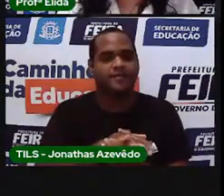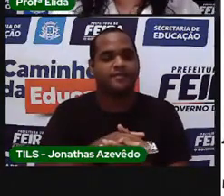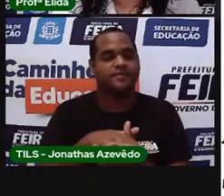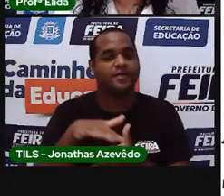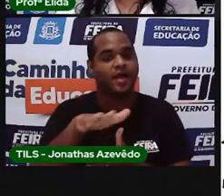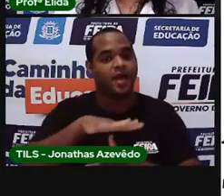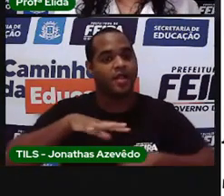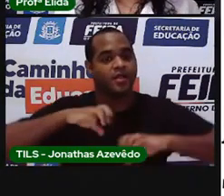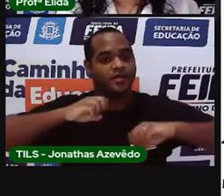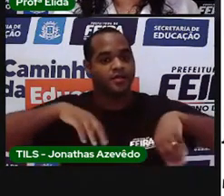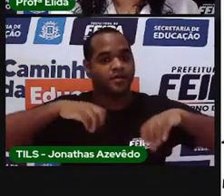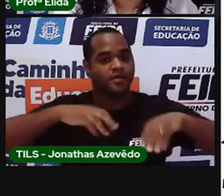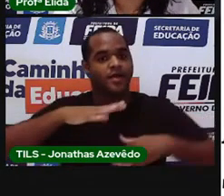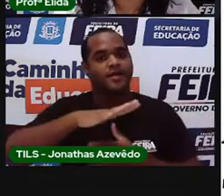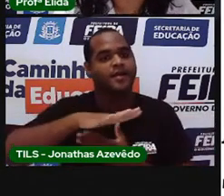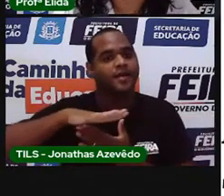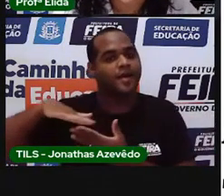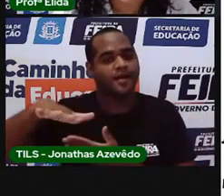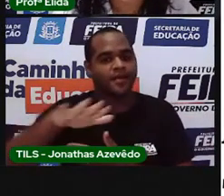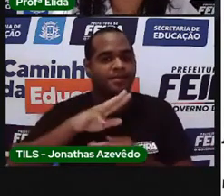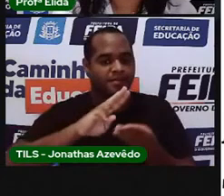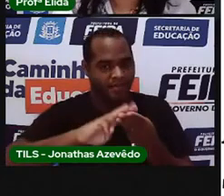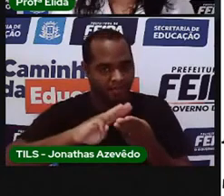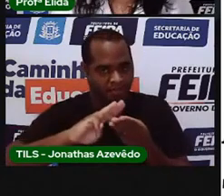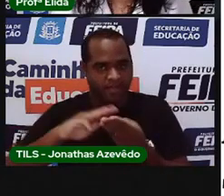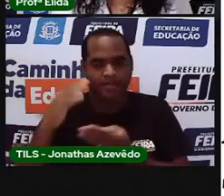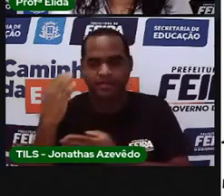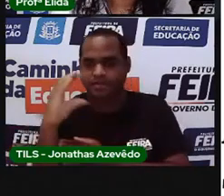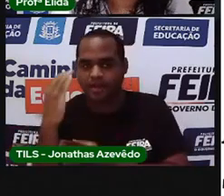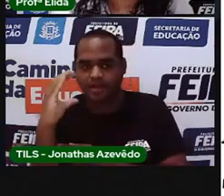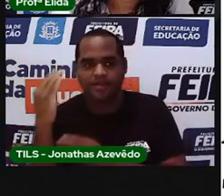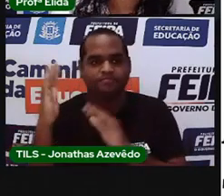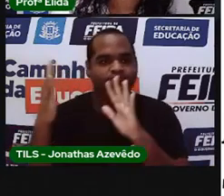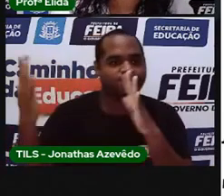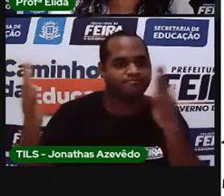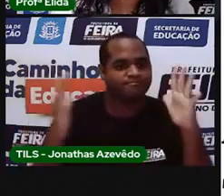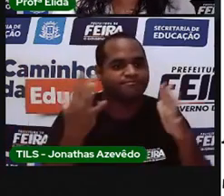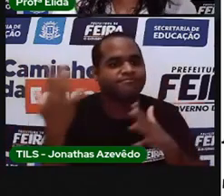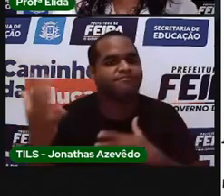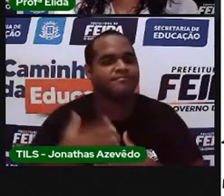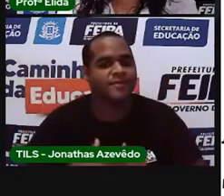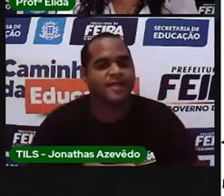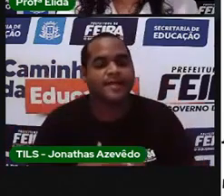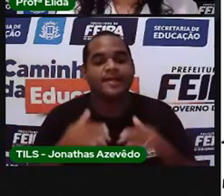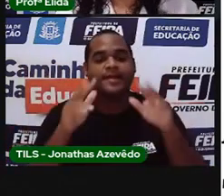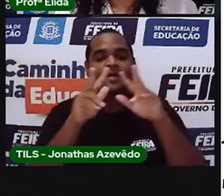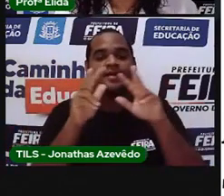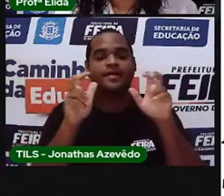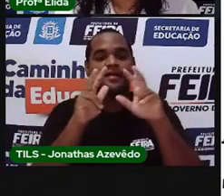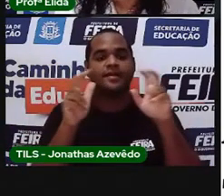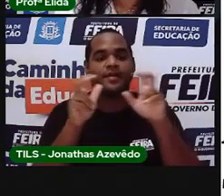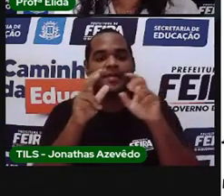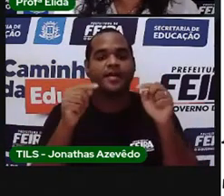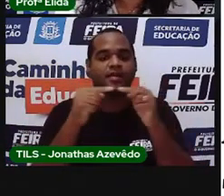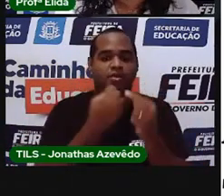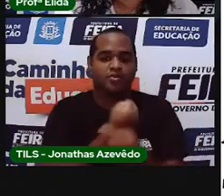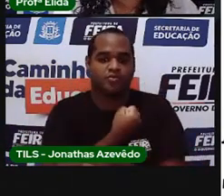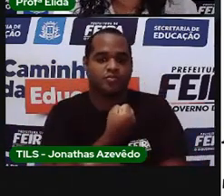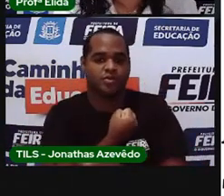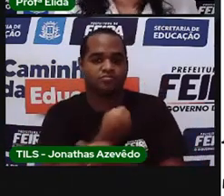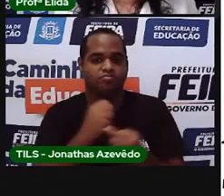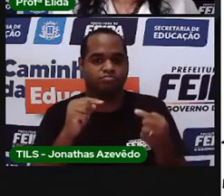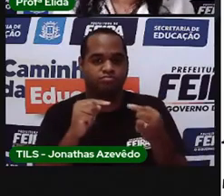aula hoje é da área de matemática e de ciências naturais. E o tema é os